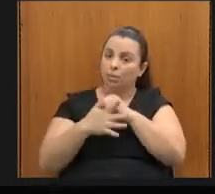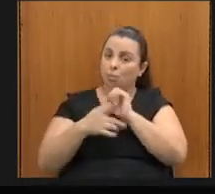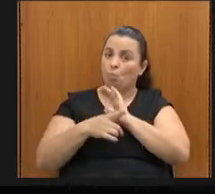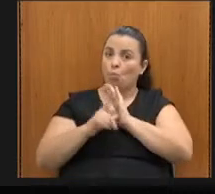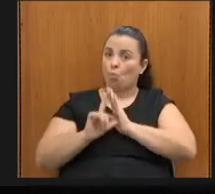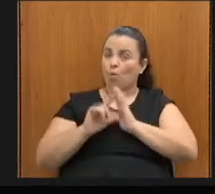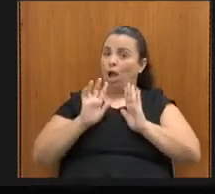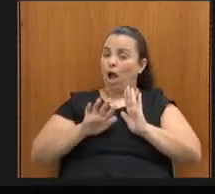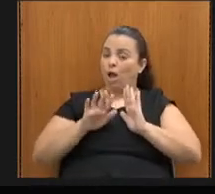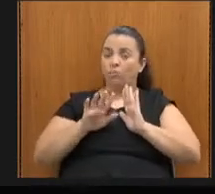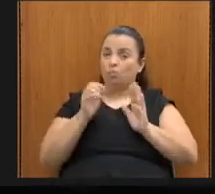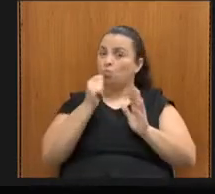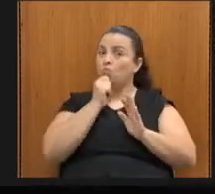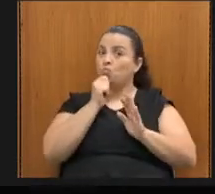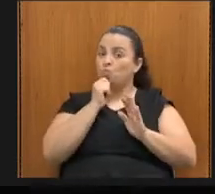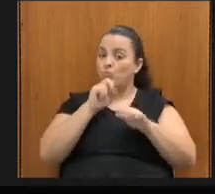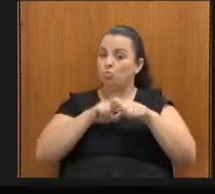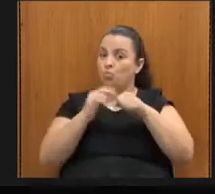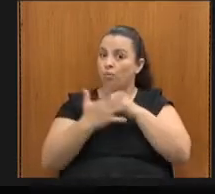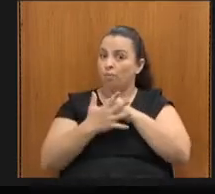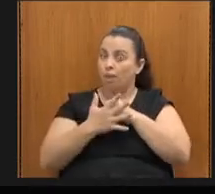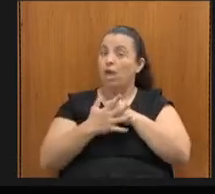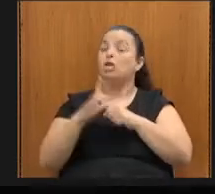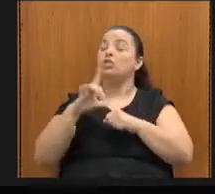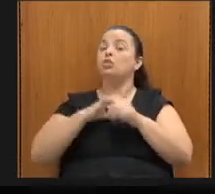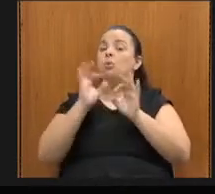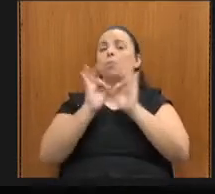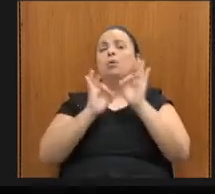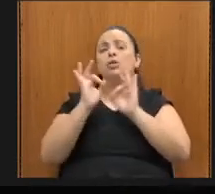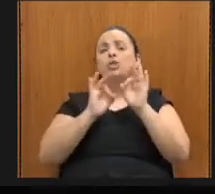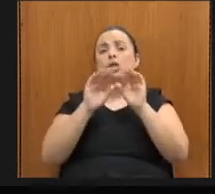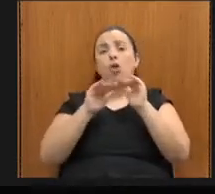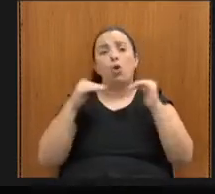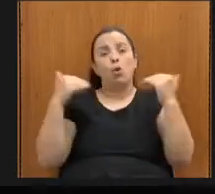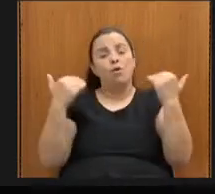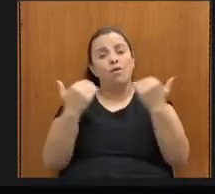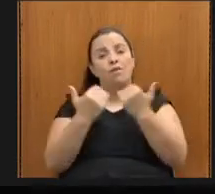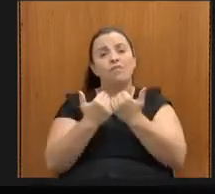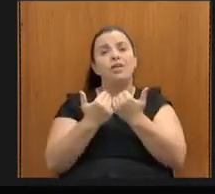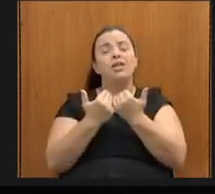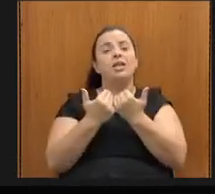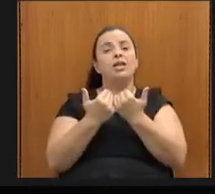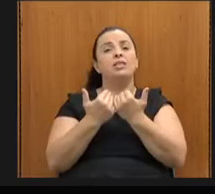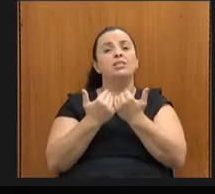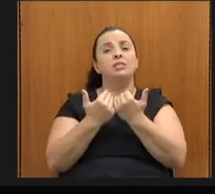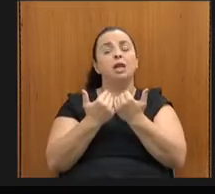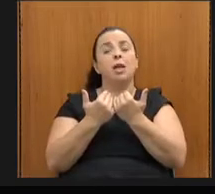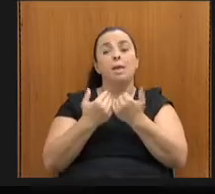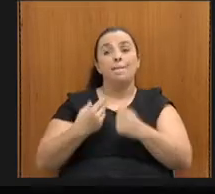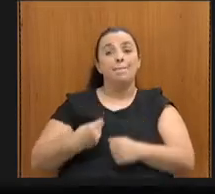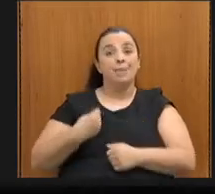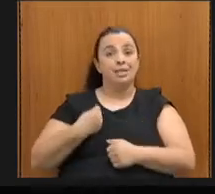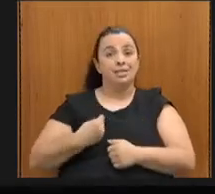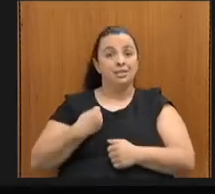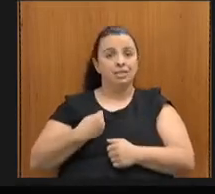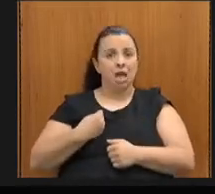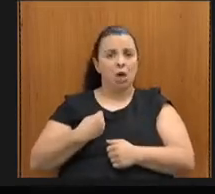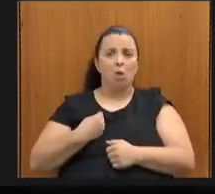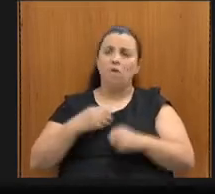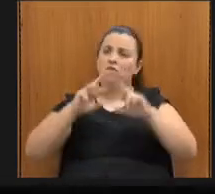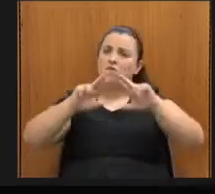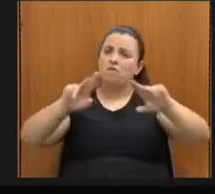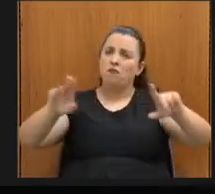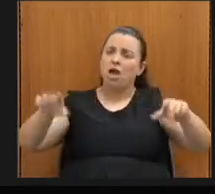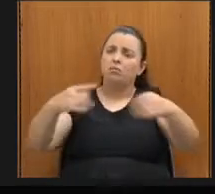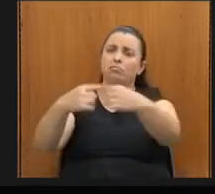presencial com a participação de muitos municípios. Mas a pandemia veio para mudar